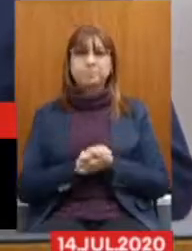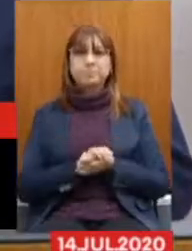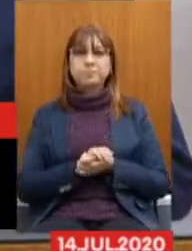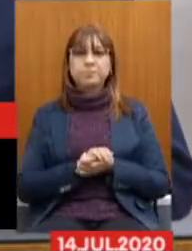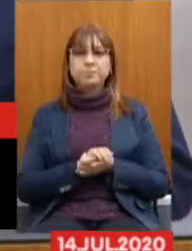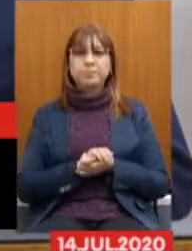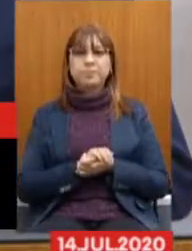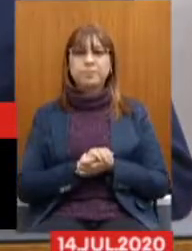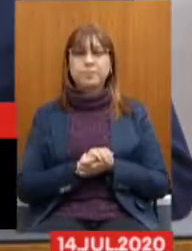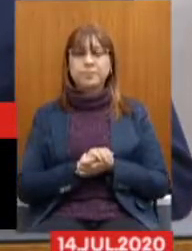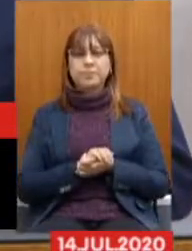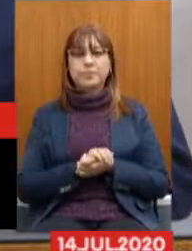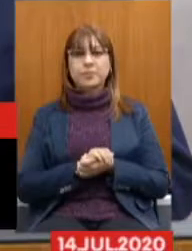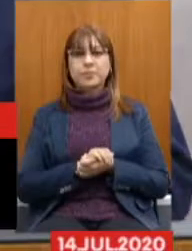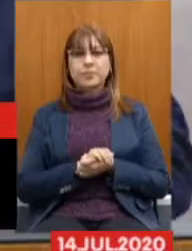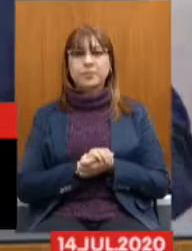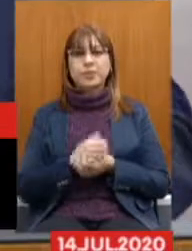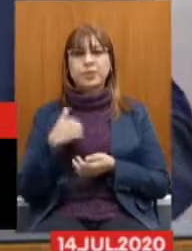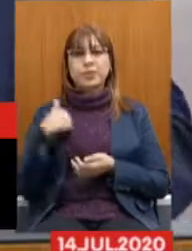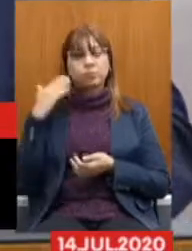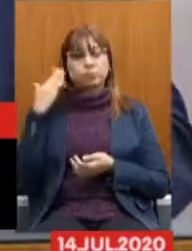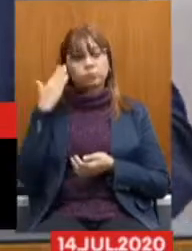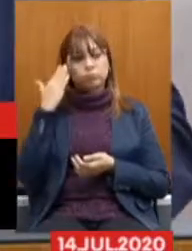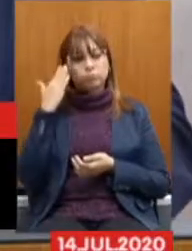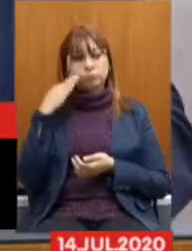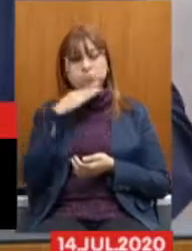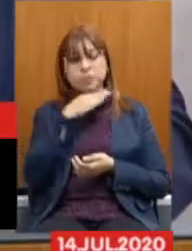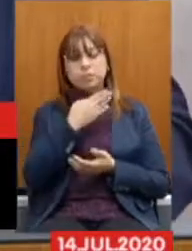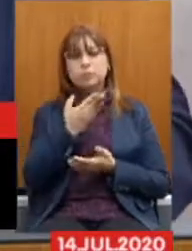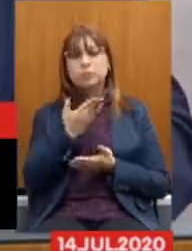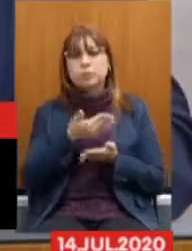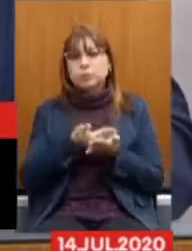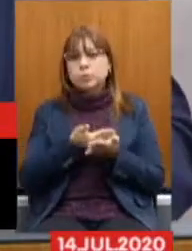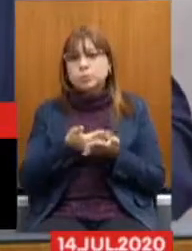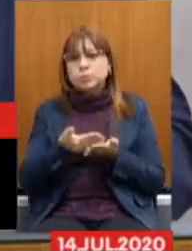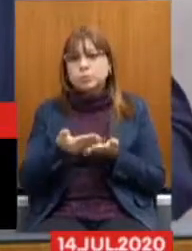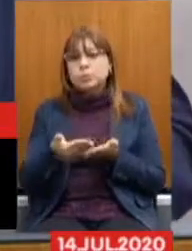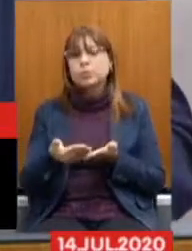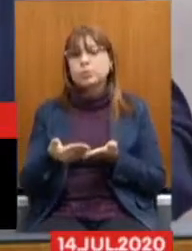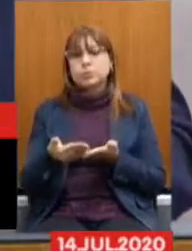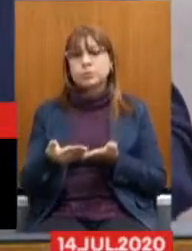Entendo que a gente deu início e